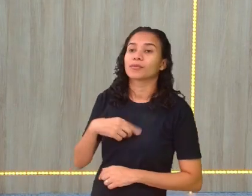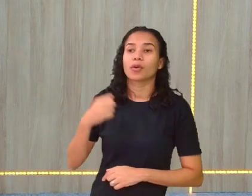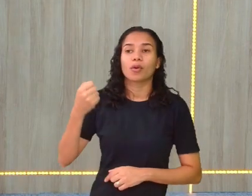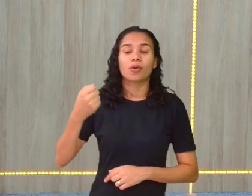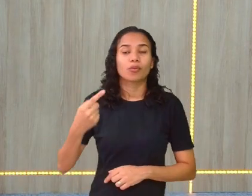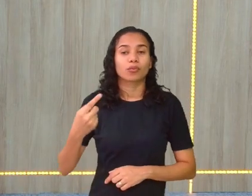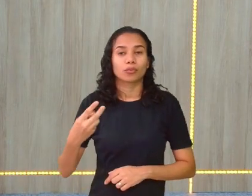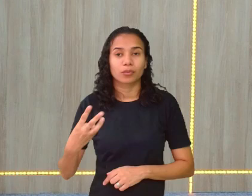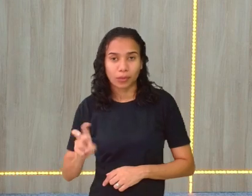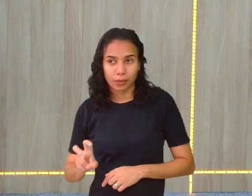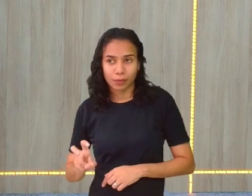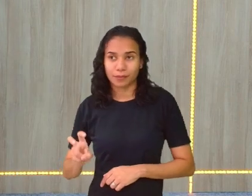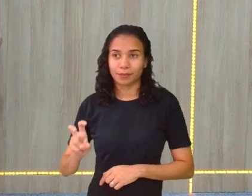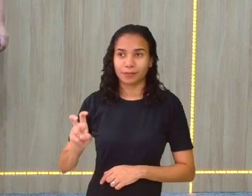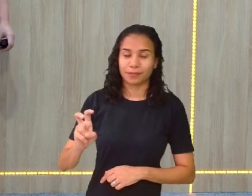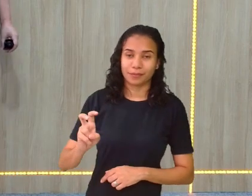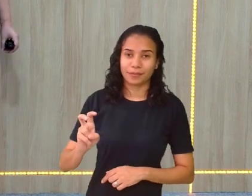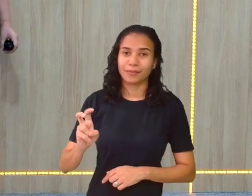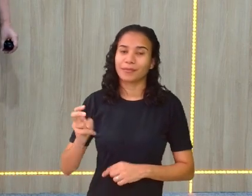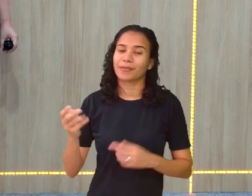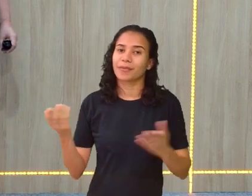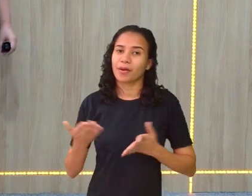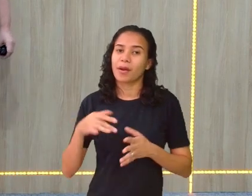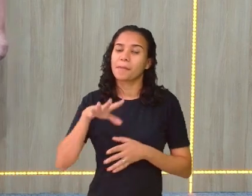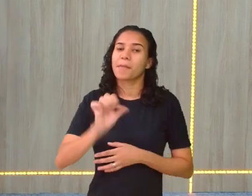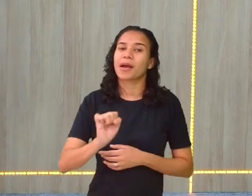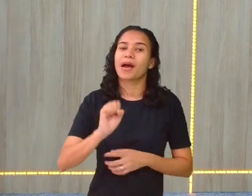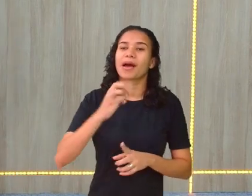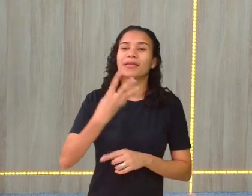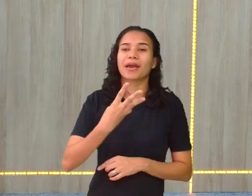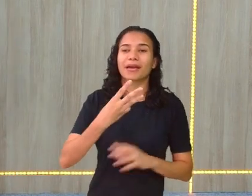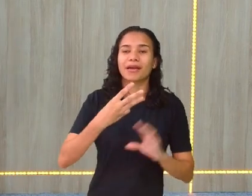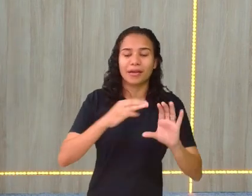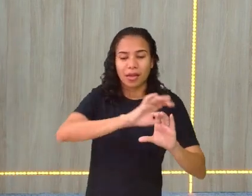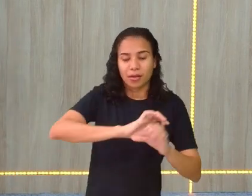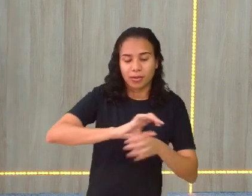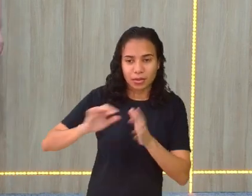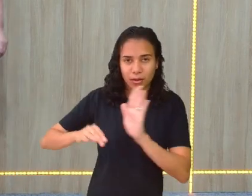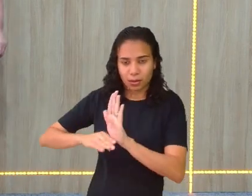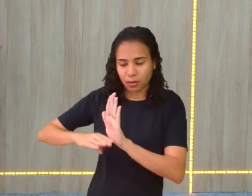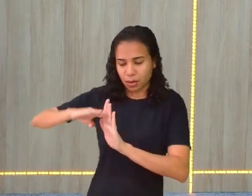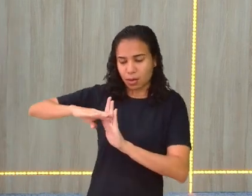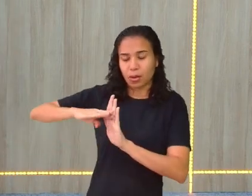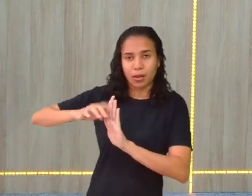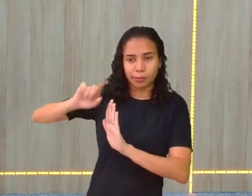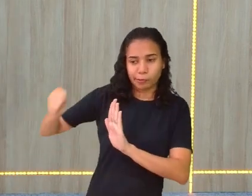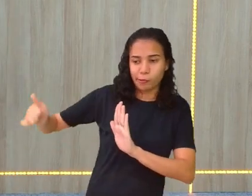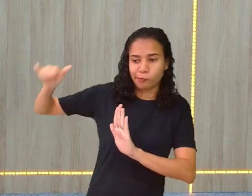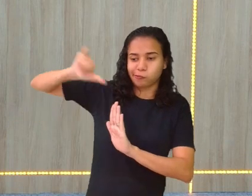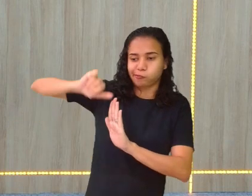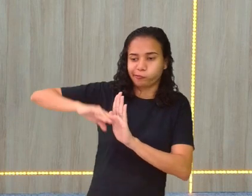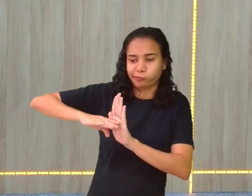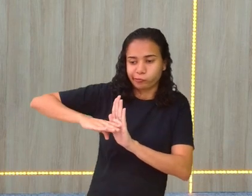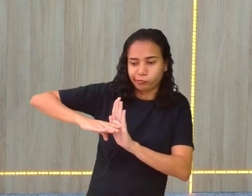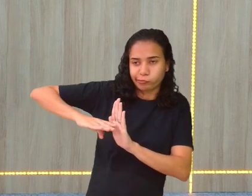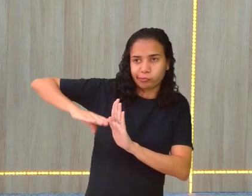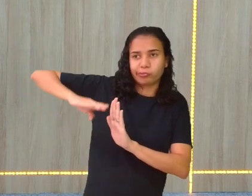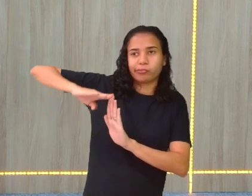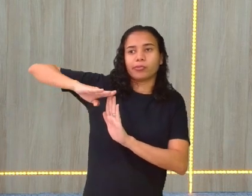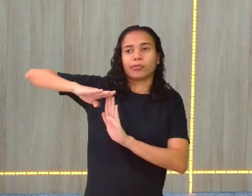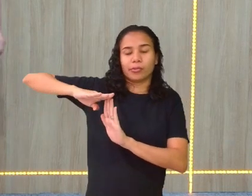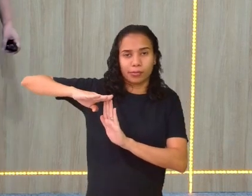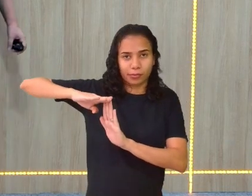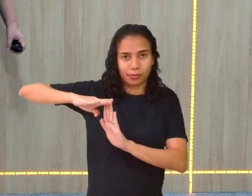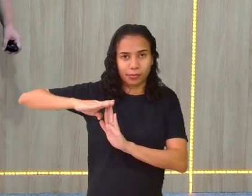Um, dois, três, quatro, cinco. E eu vou pegar três. Três dessa divisão. Onde é que está esses três? Um, dois,